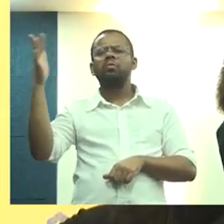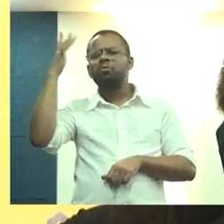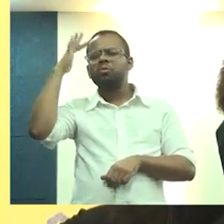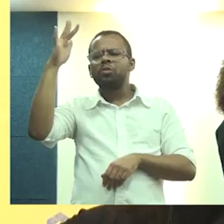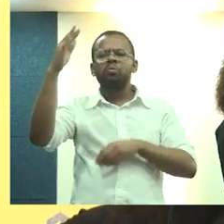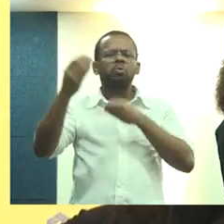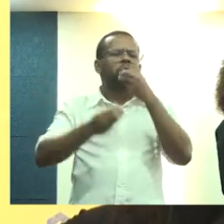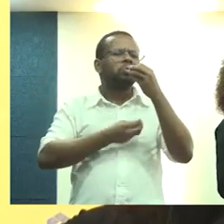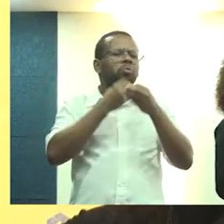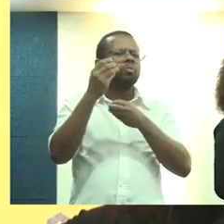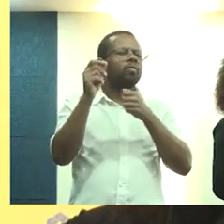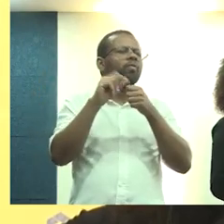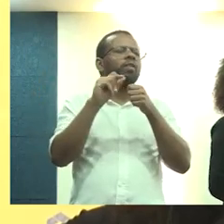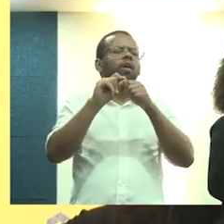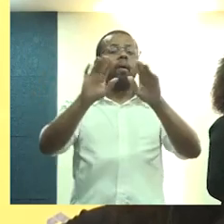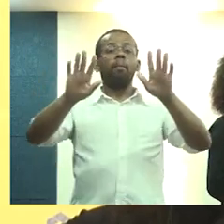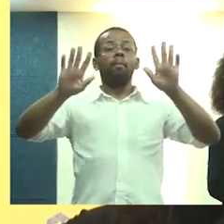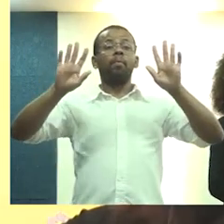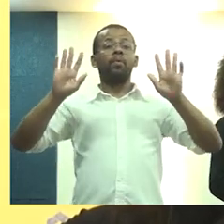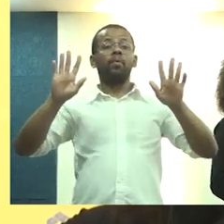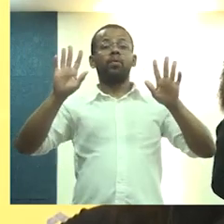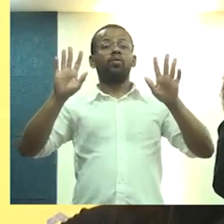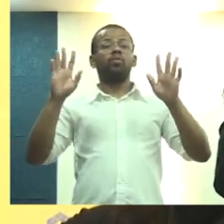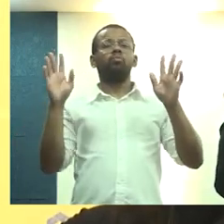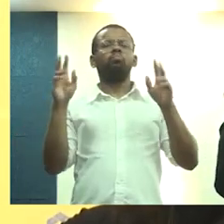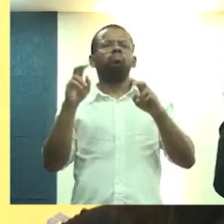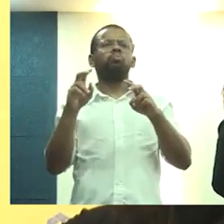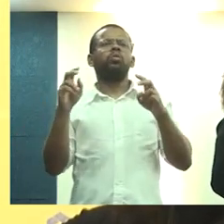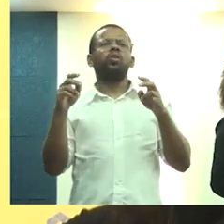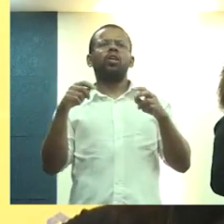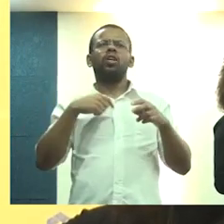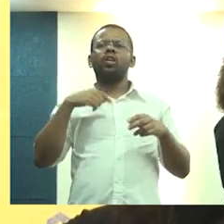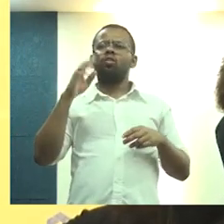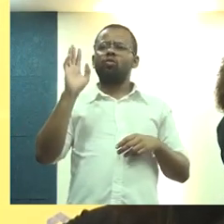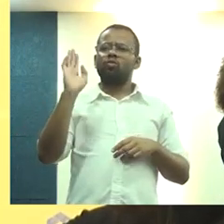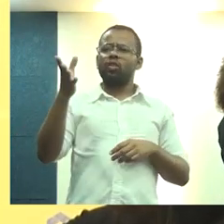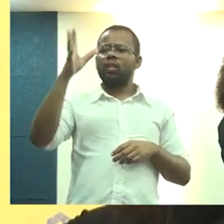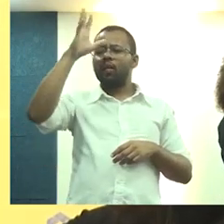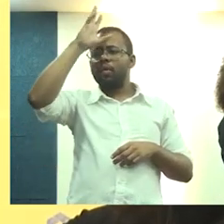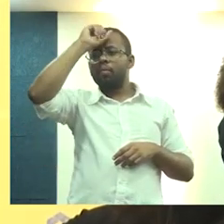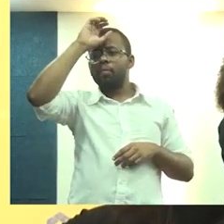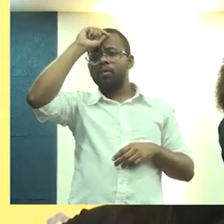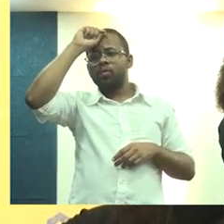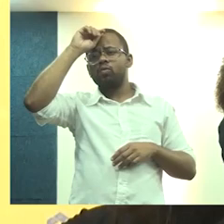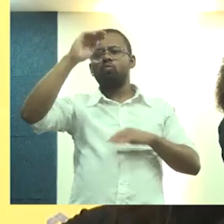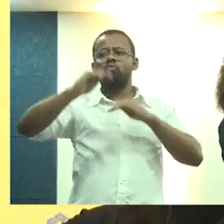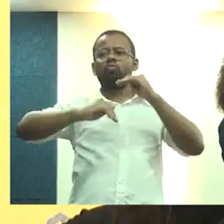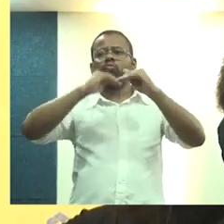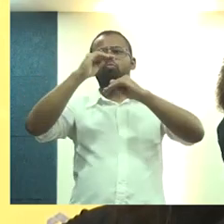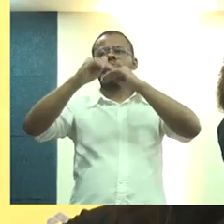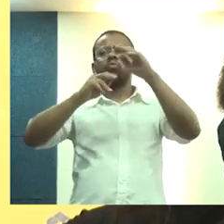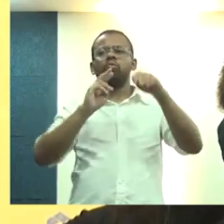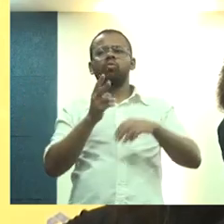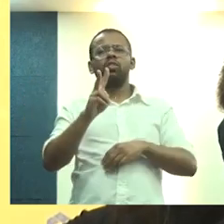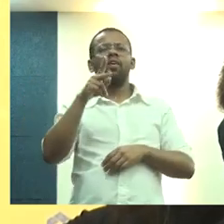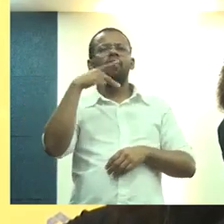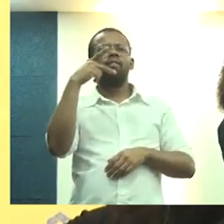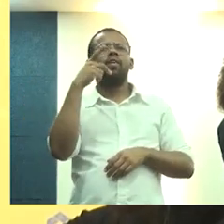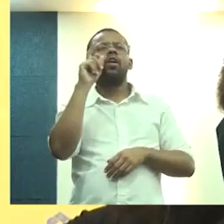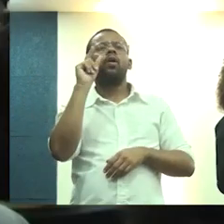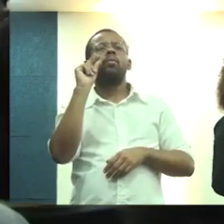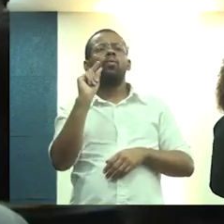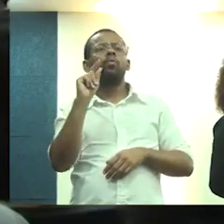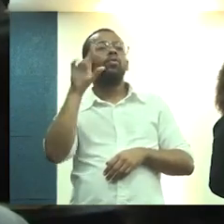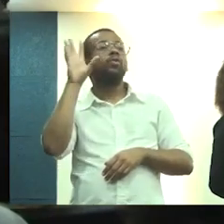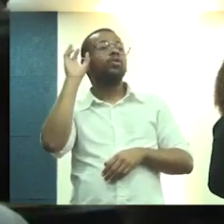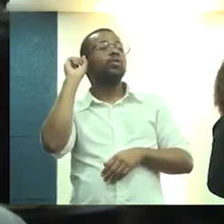vezes. E é por isso que aquilo que eu aprendi a fazer é falar pouco